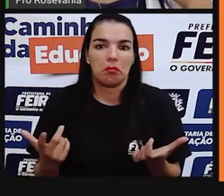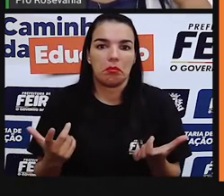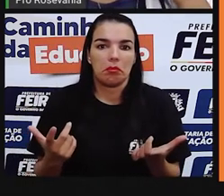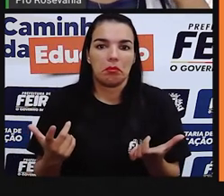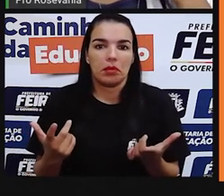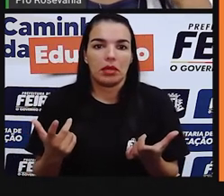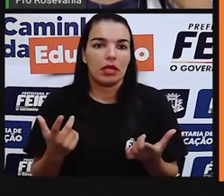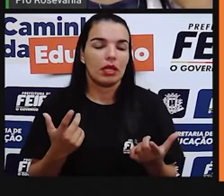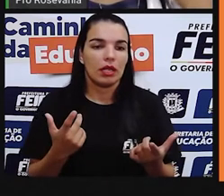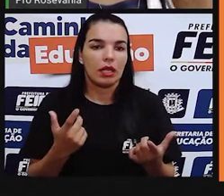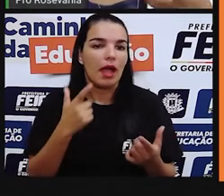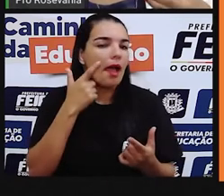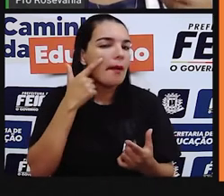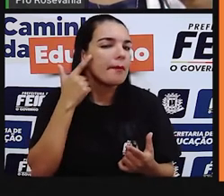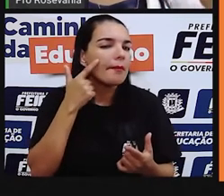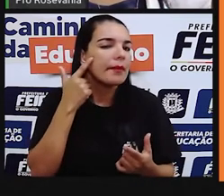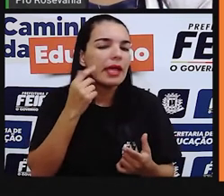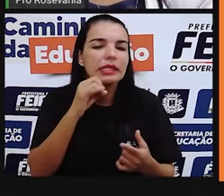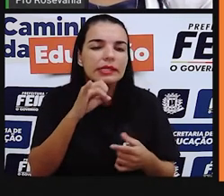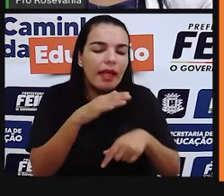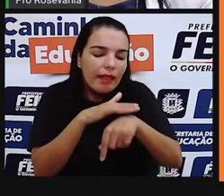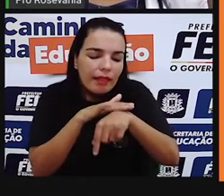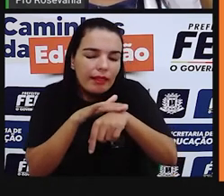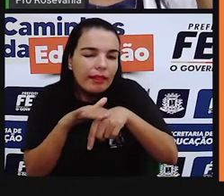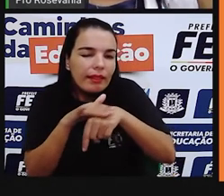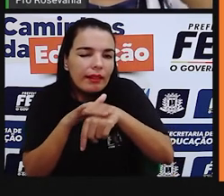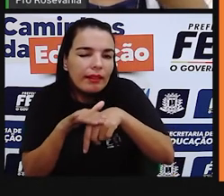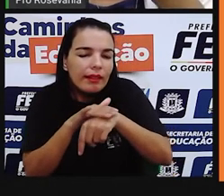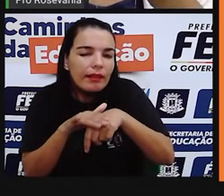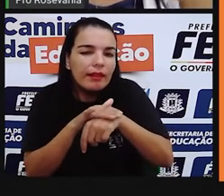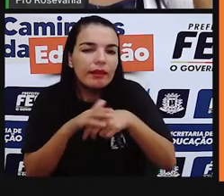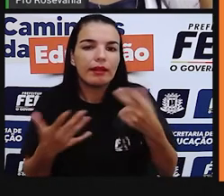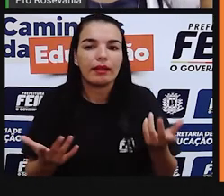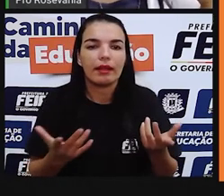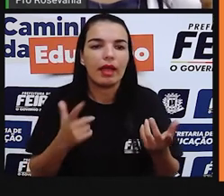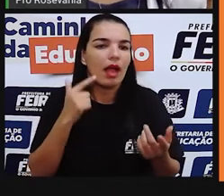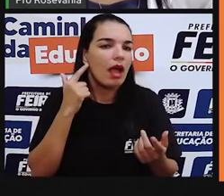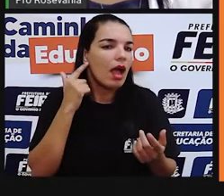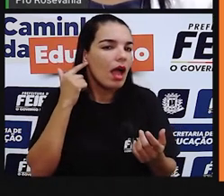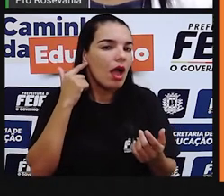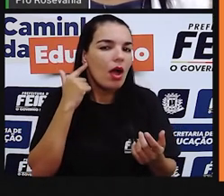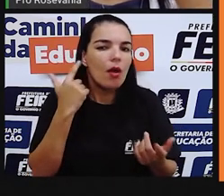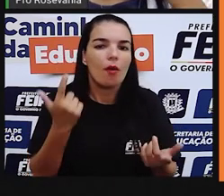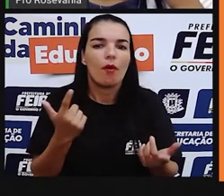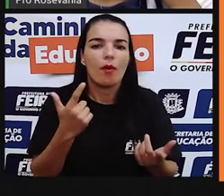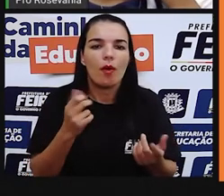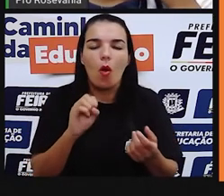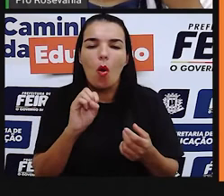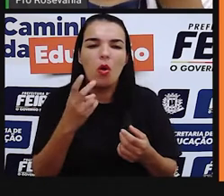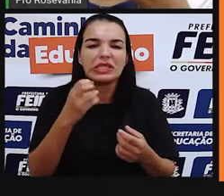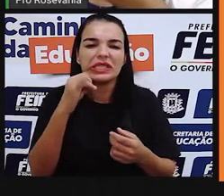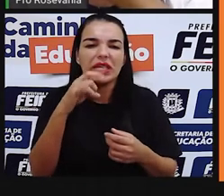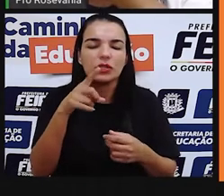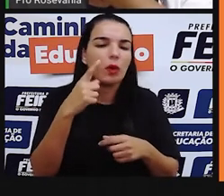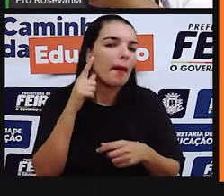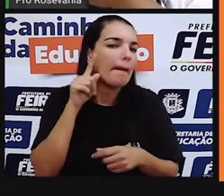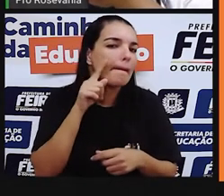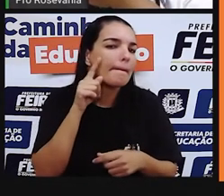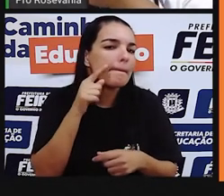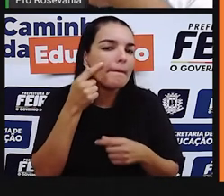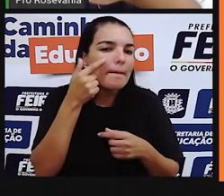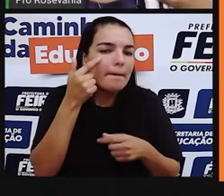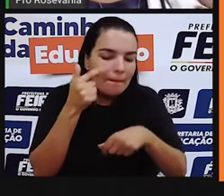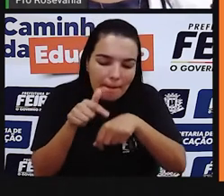flor, a pele mais fina, né? A linda da traseira, ou a pele mais da condição que é mais